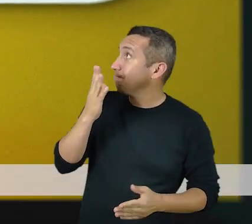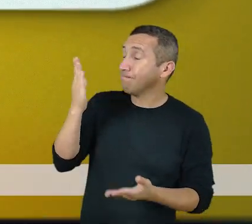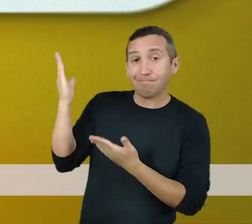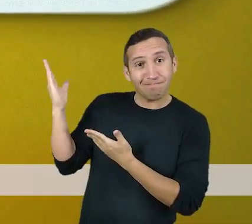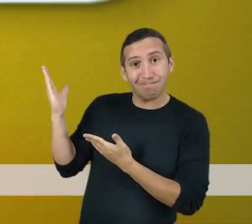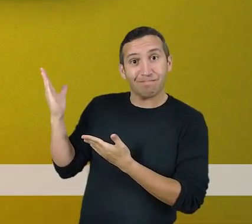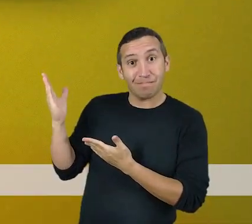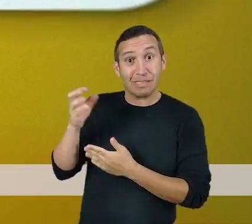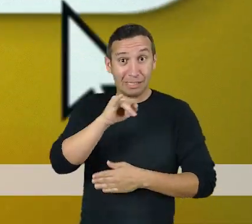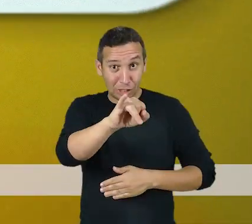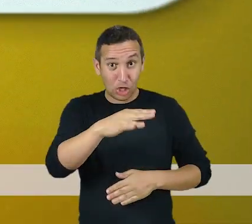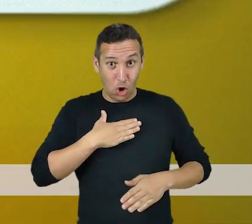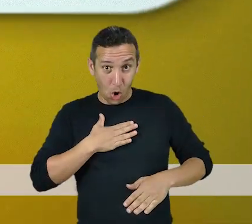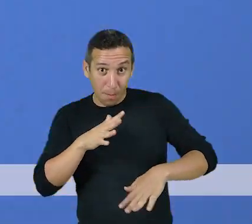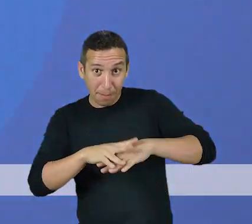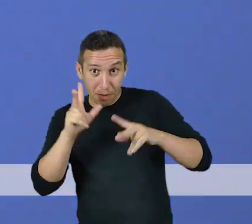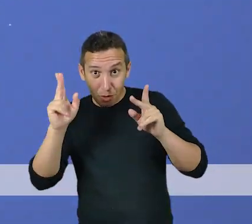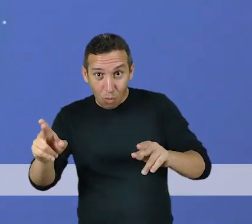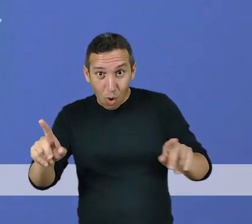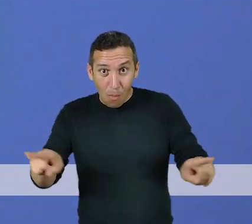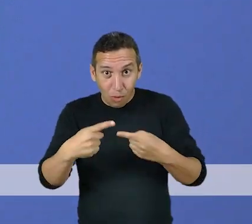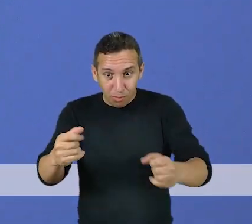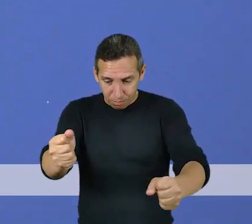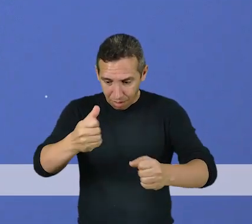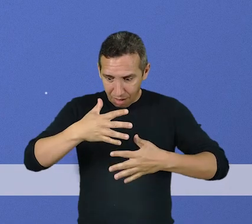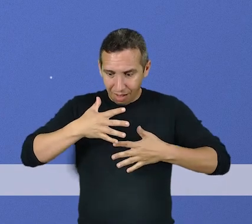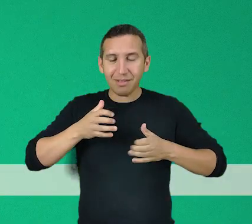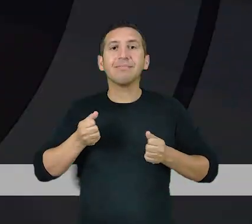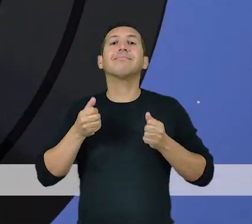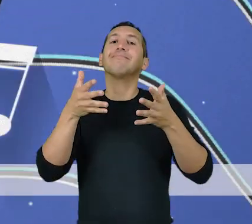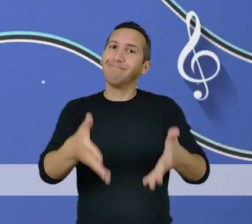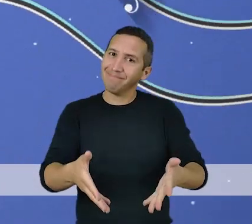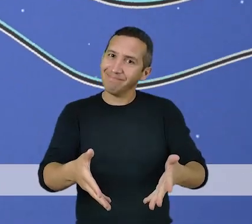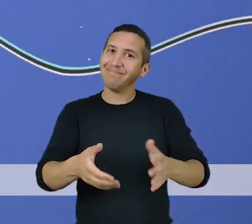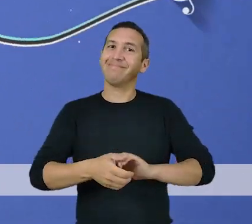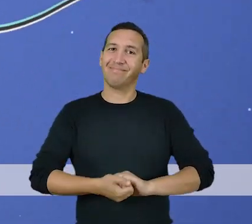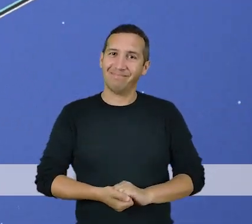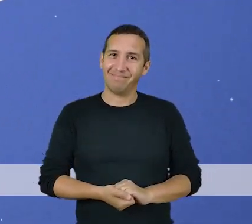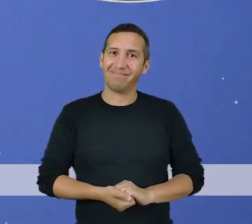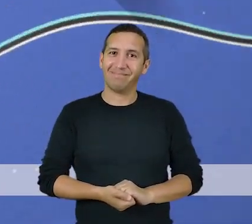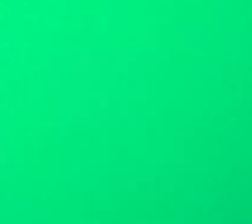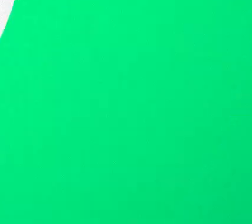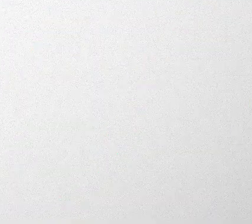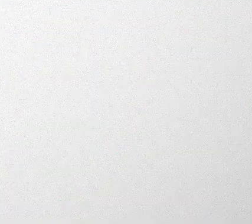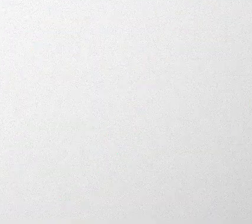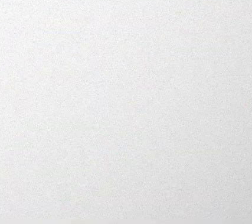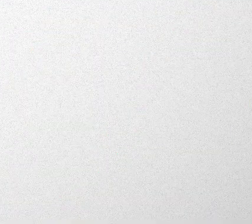obmap.org.br. E se a matemática é música para os seus ouvidos, participe!